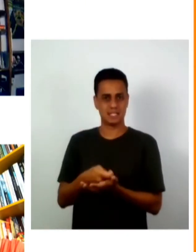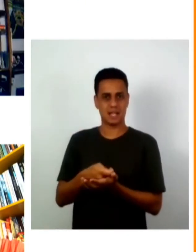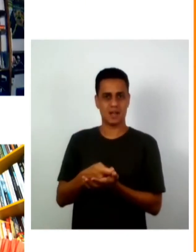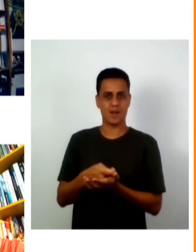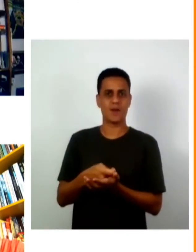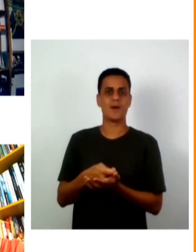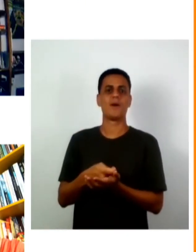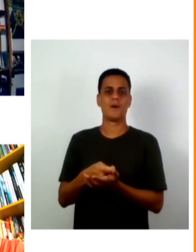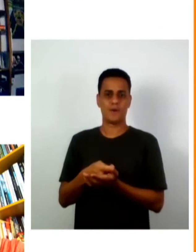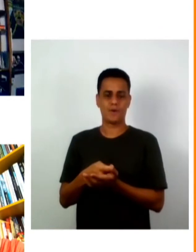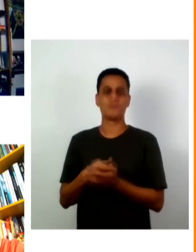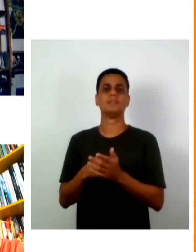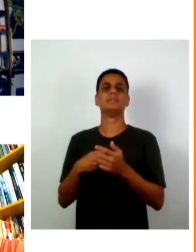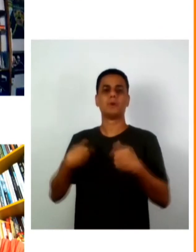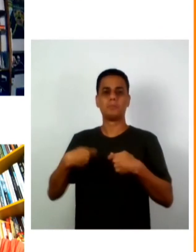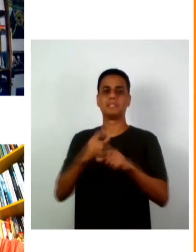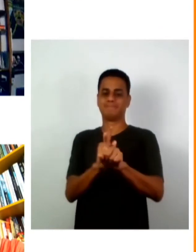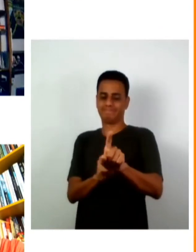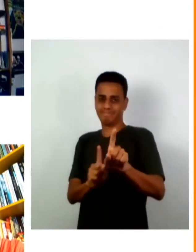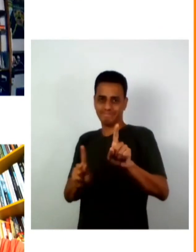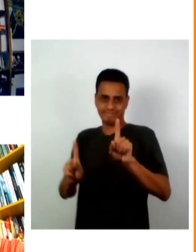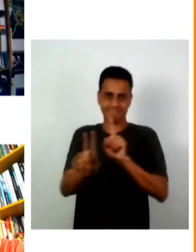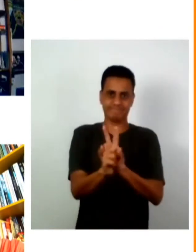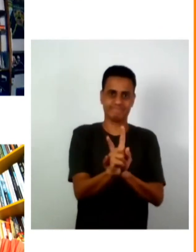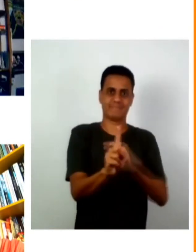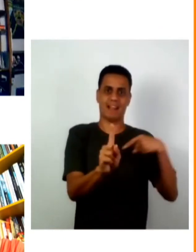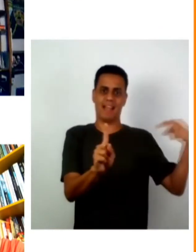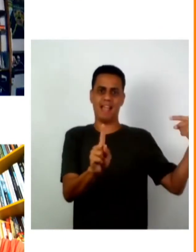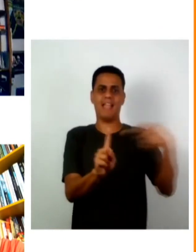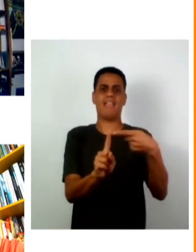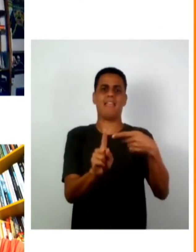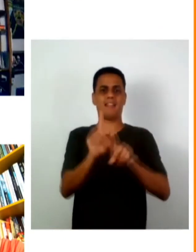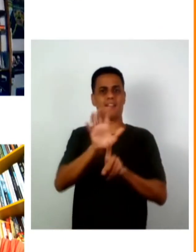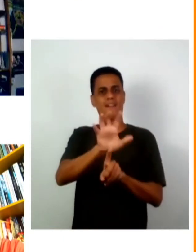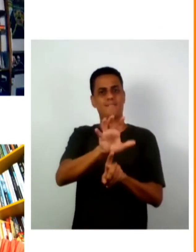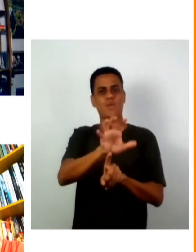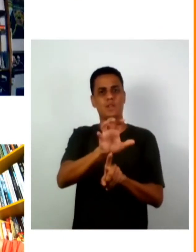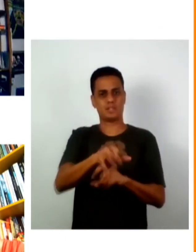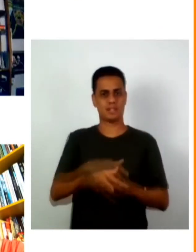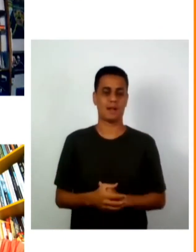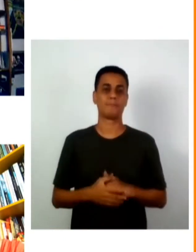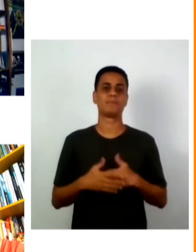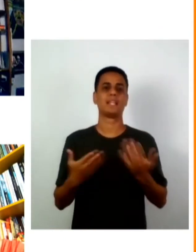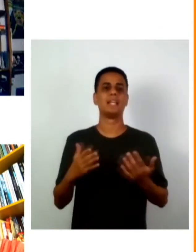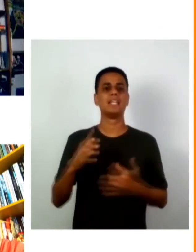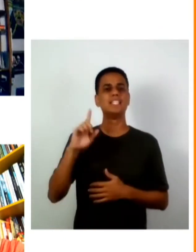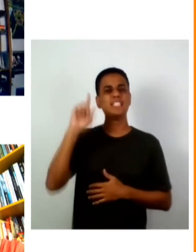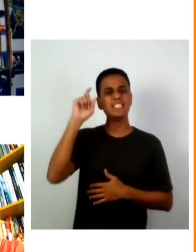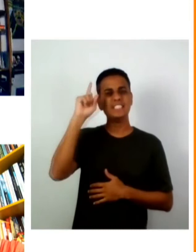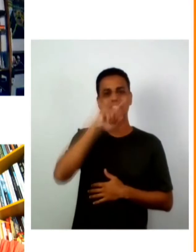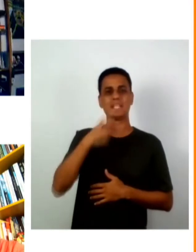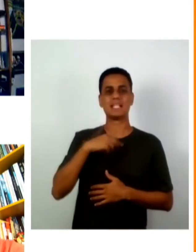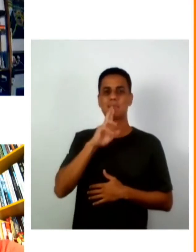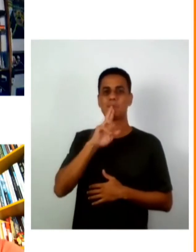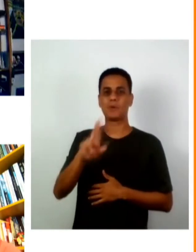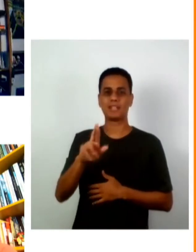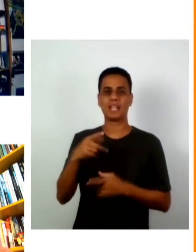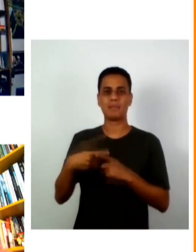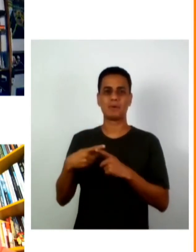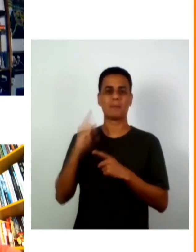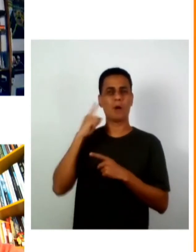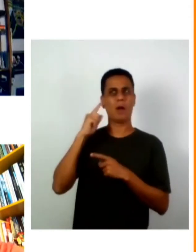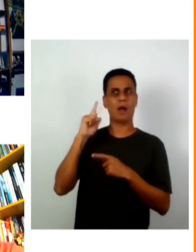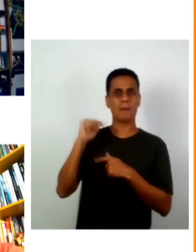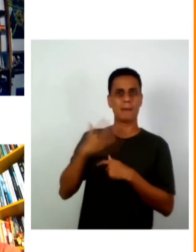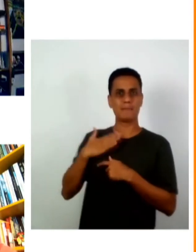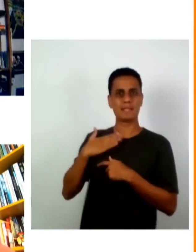mais eu não sei se eu consegui responder porque tem um delay aqui para mim o único caminho que eu vejo é